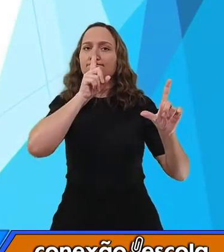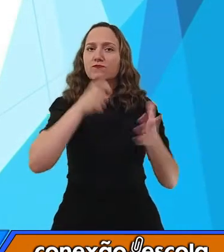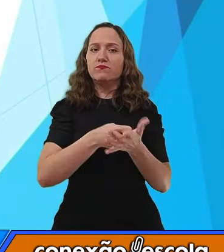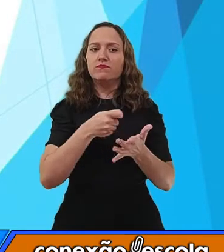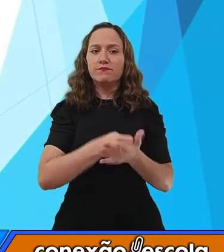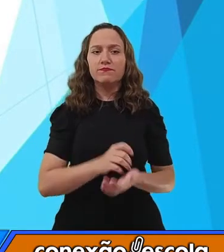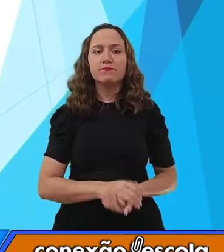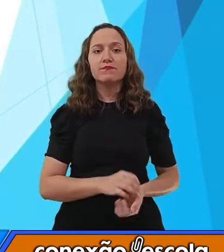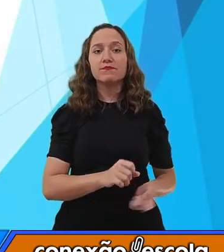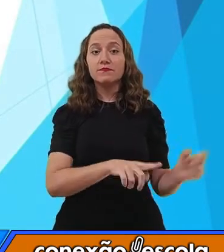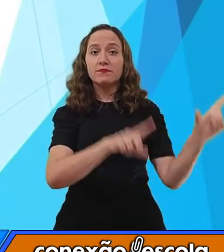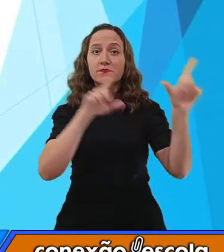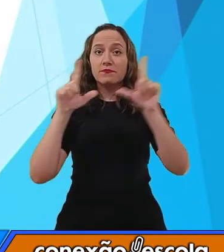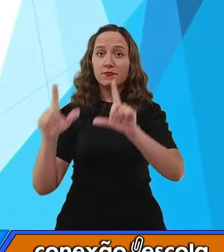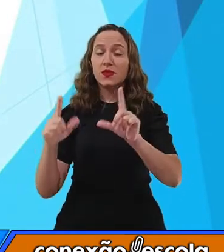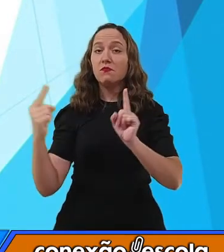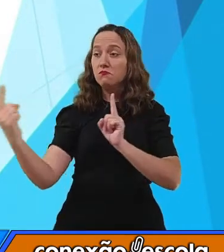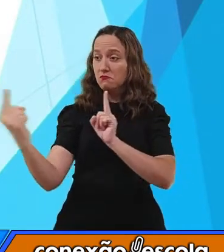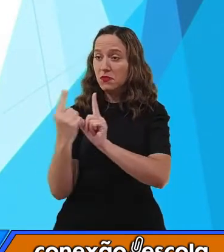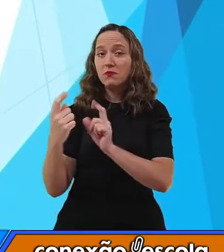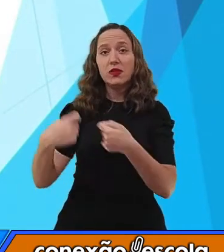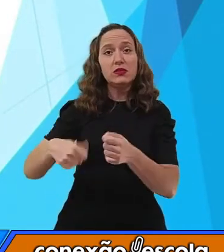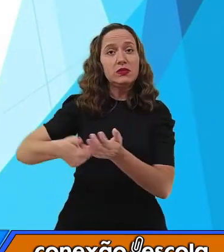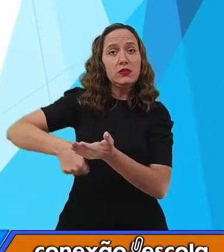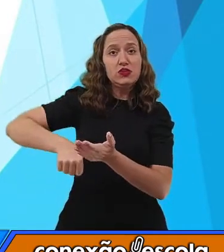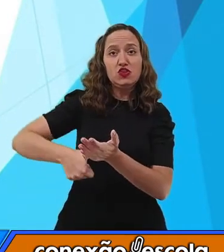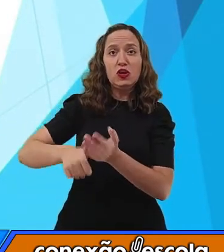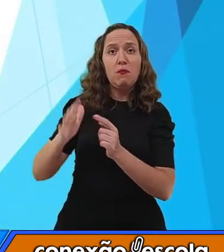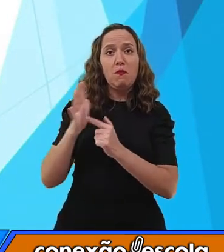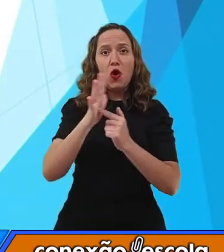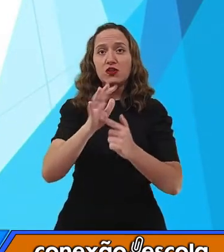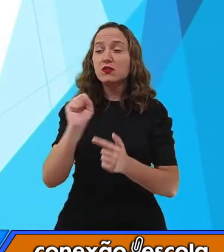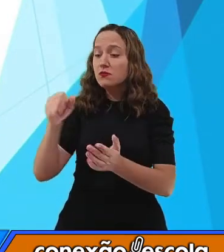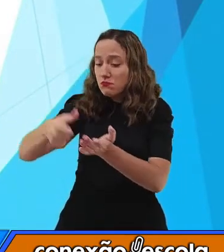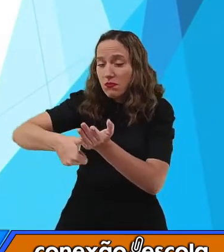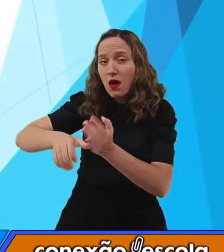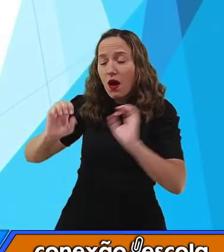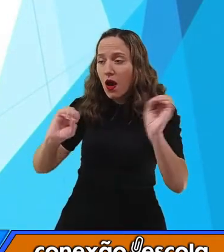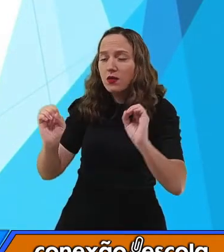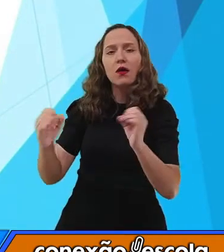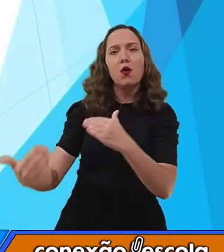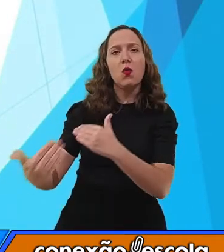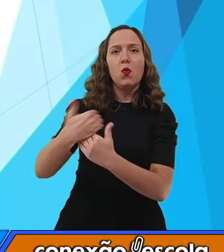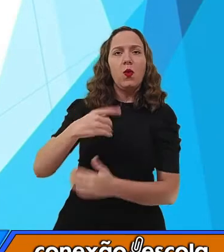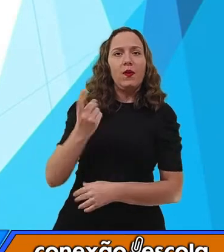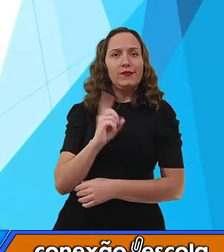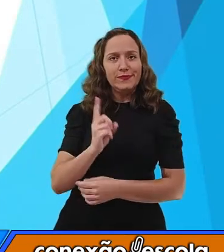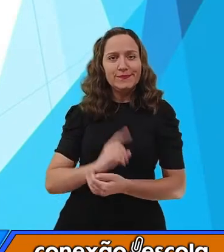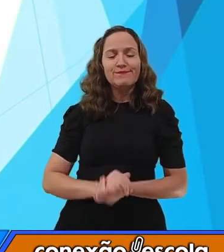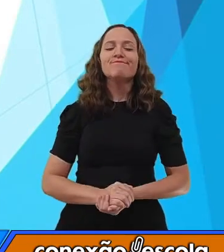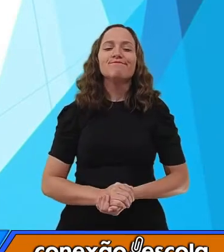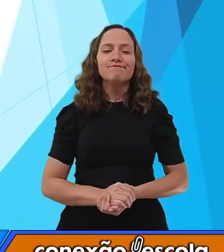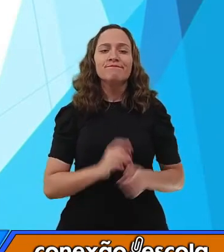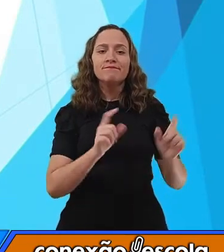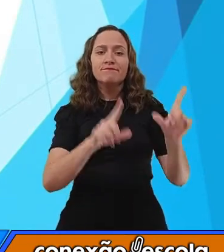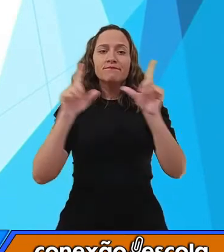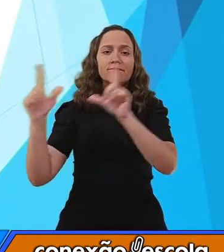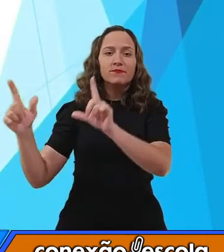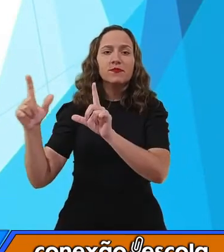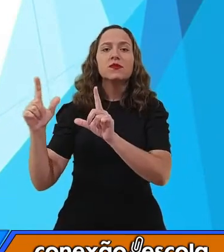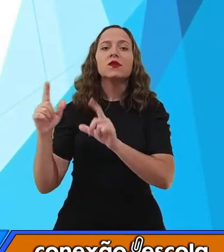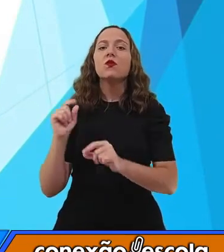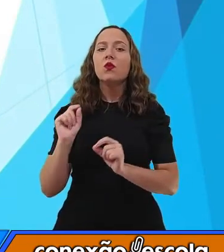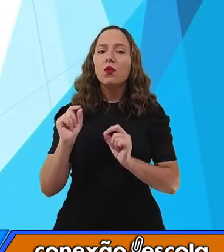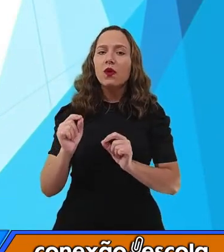-se na portaria. Se não identificar, não tem como entrar, né? Olha esse. Entregadores,